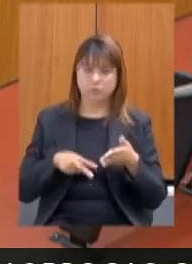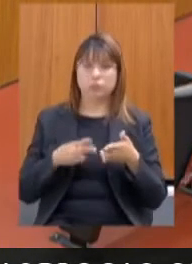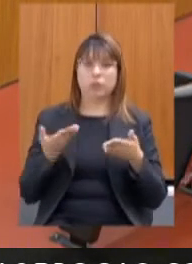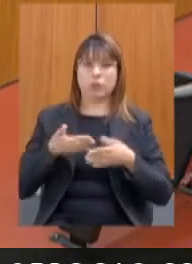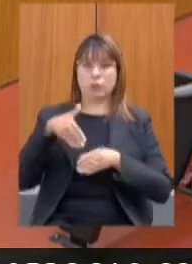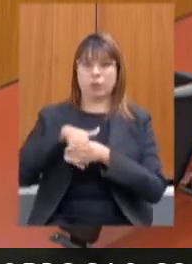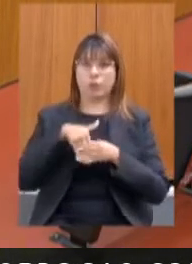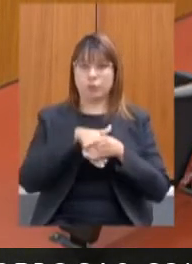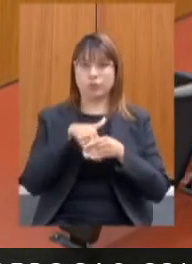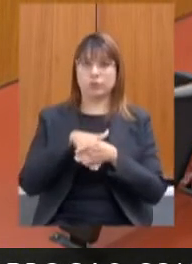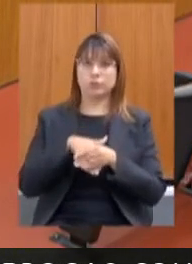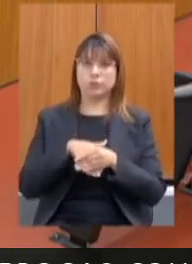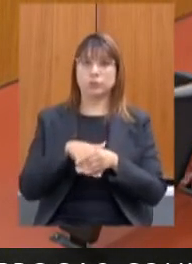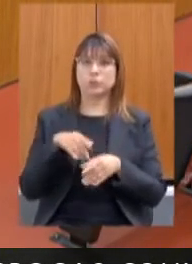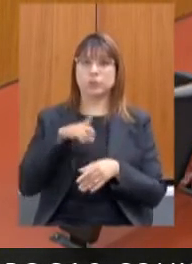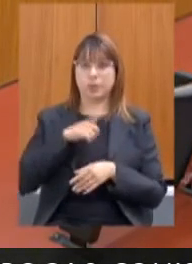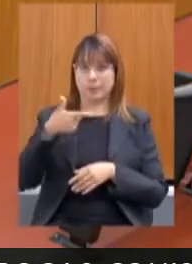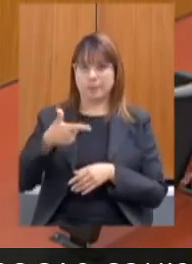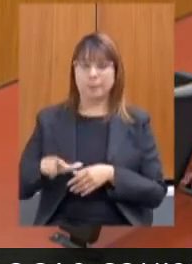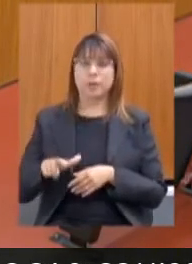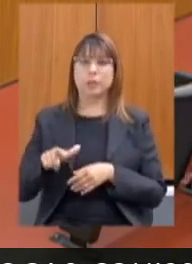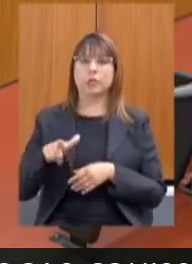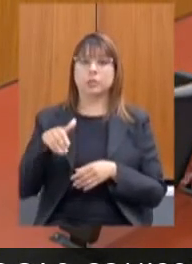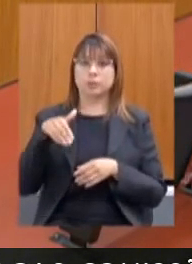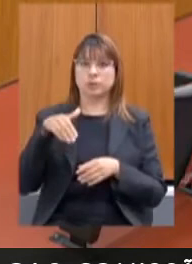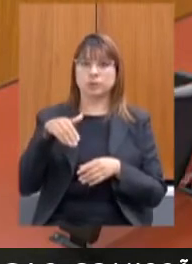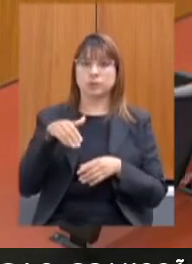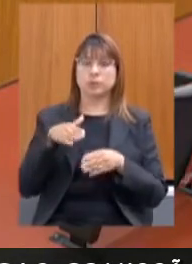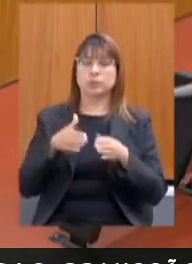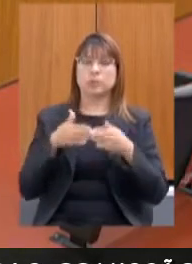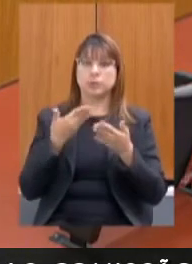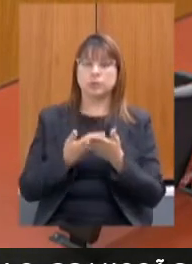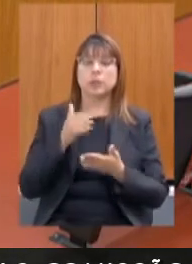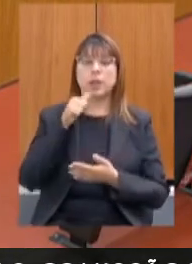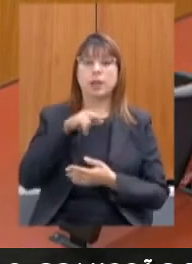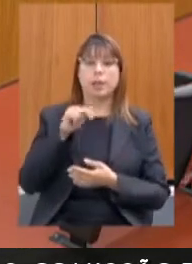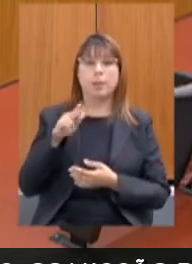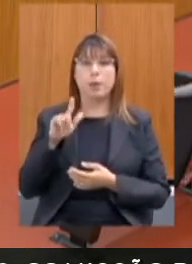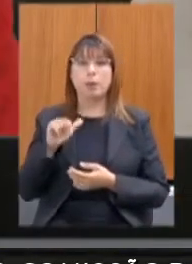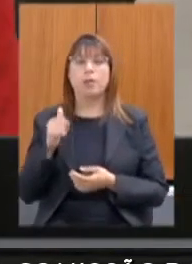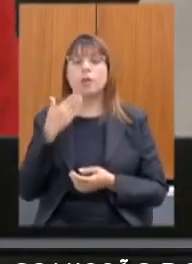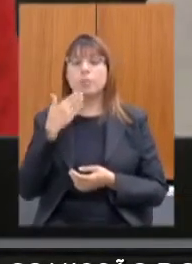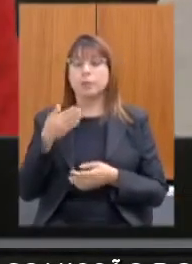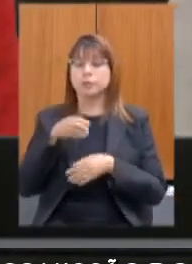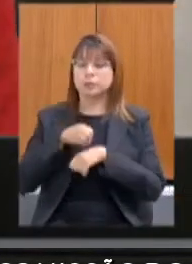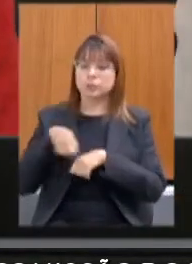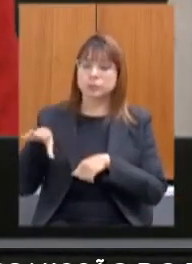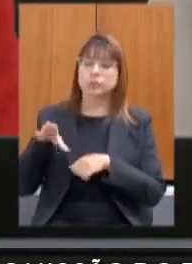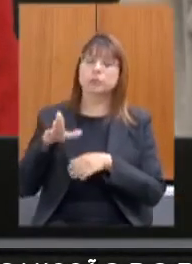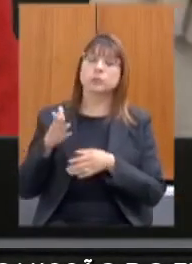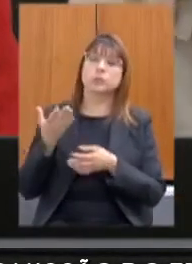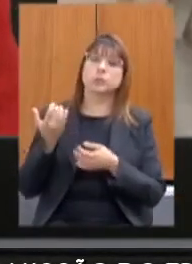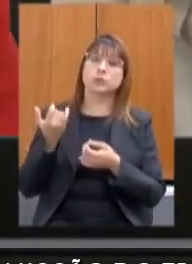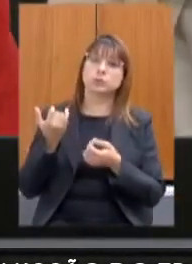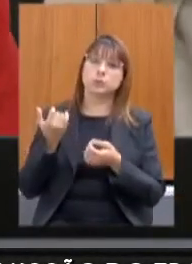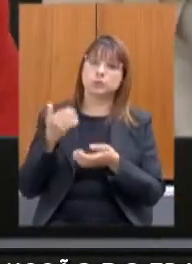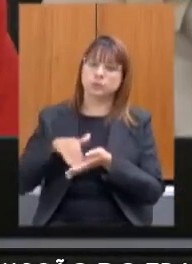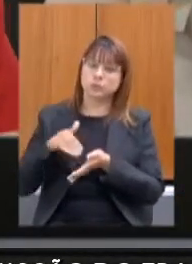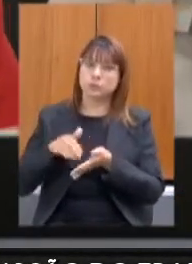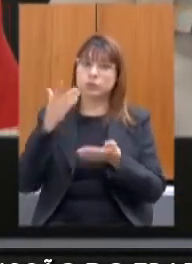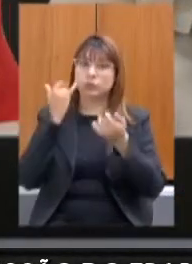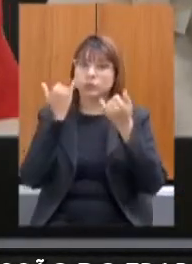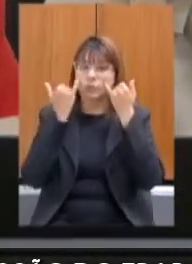tem mais requerimentos da deputada Ana Paula Siqueira requer que seja encaminhada a CEDES e pedido de informações sobre a